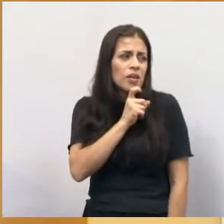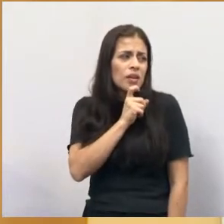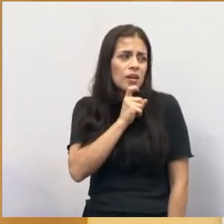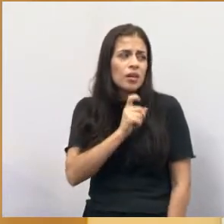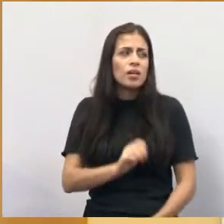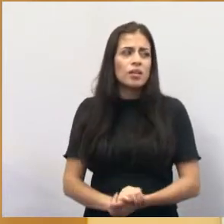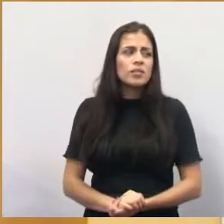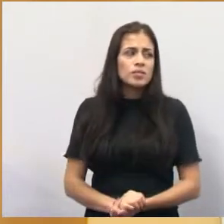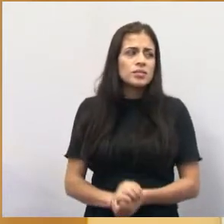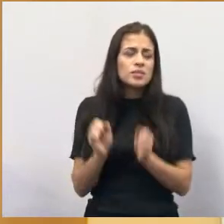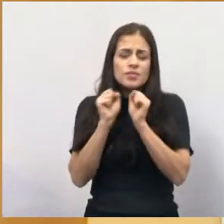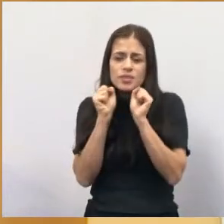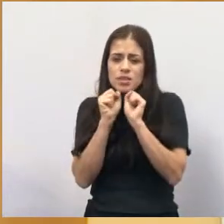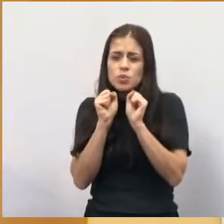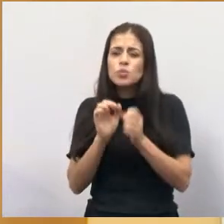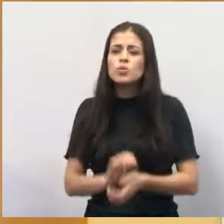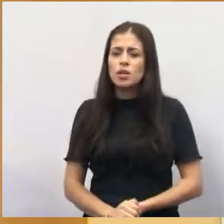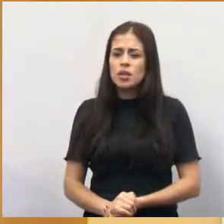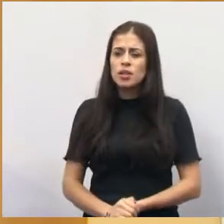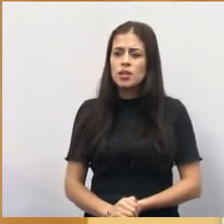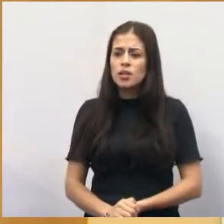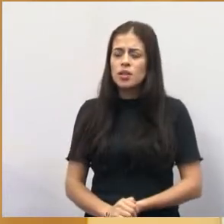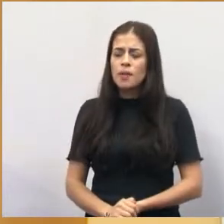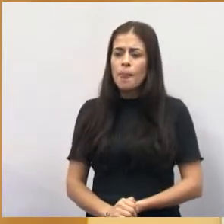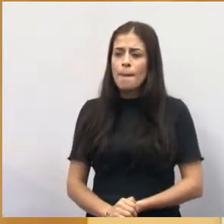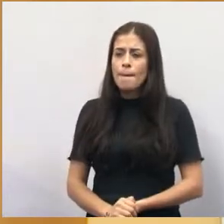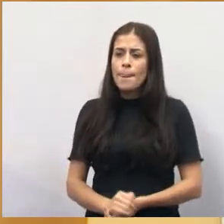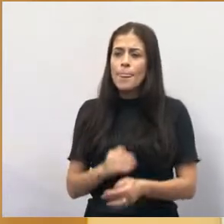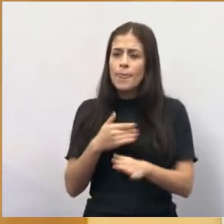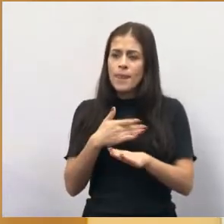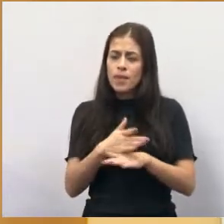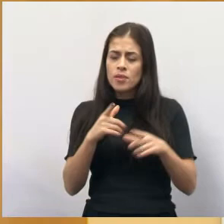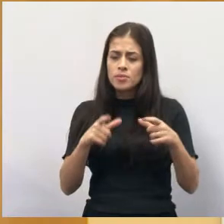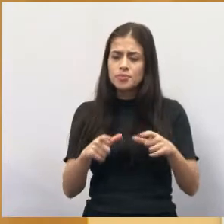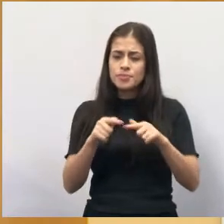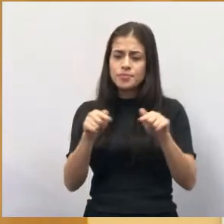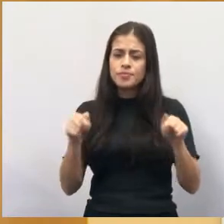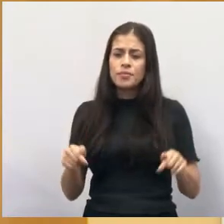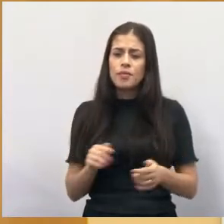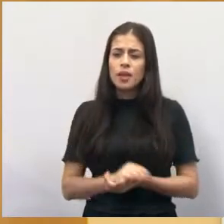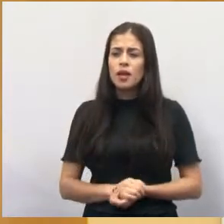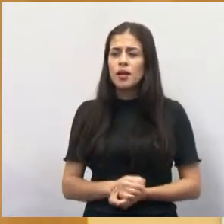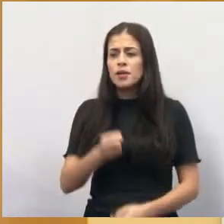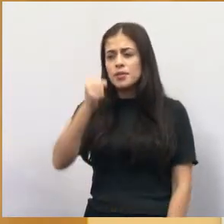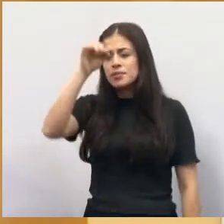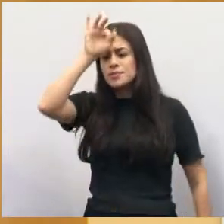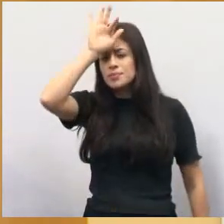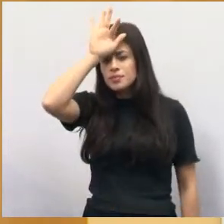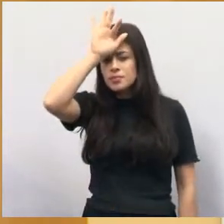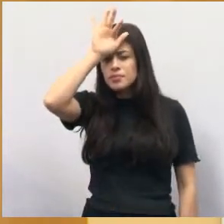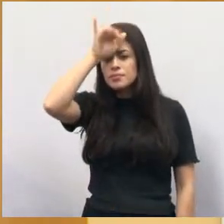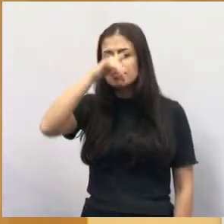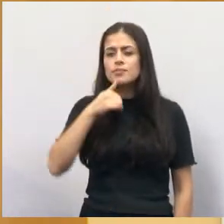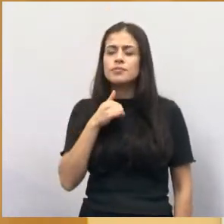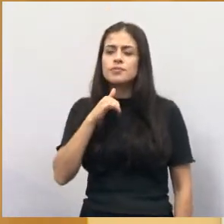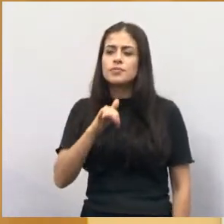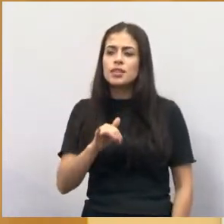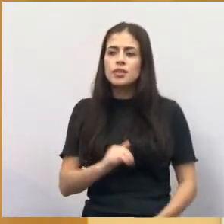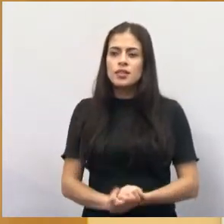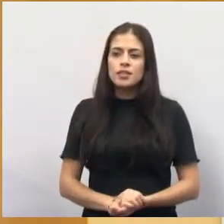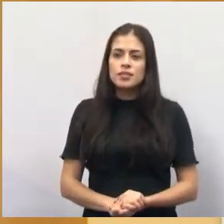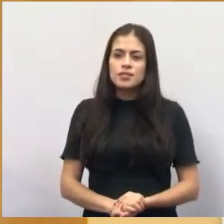Invadiu terra pública. Dória. Que o Rodrigo fazia questão aqui de falar acelera.